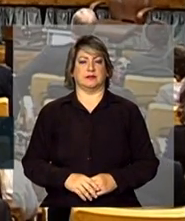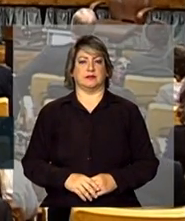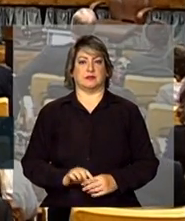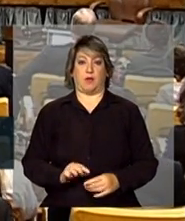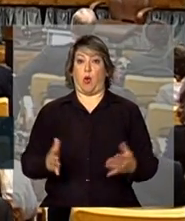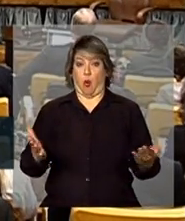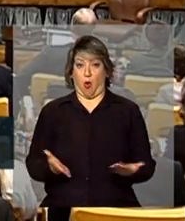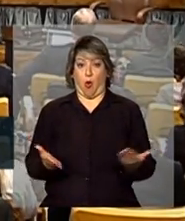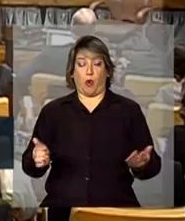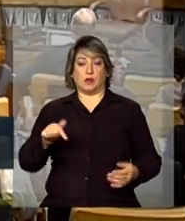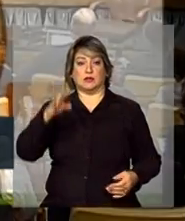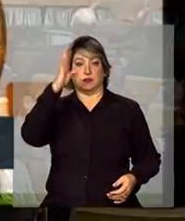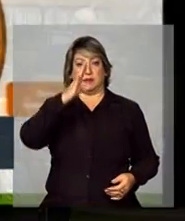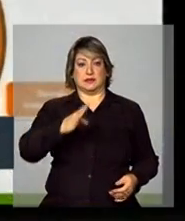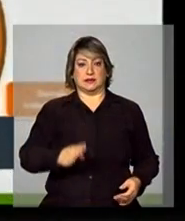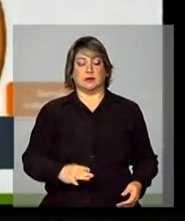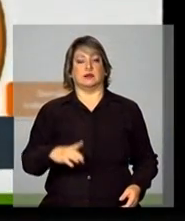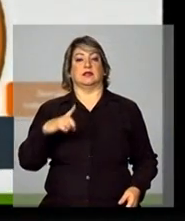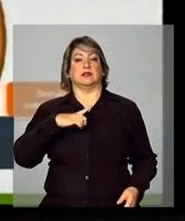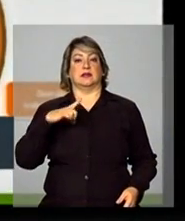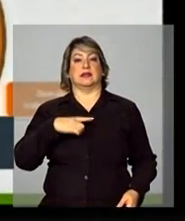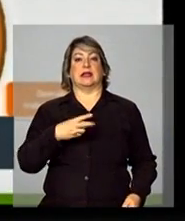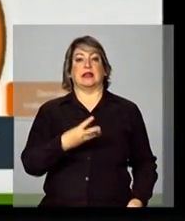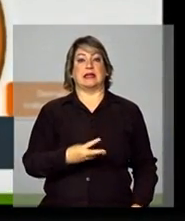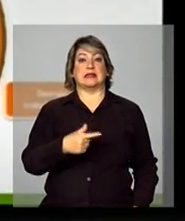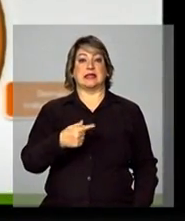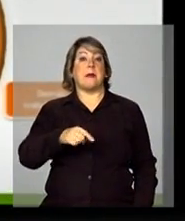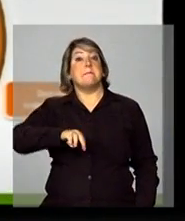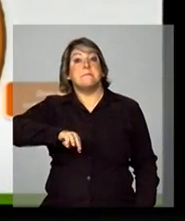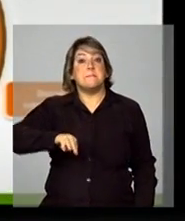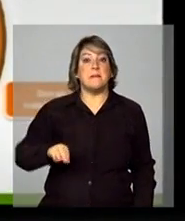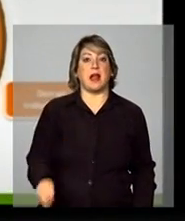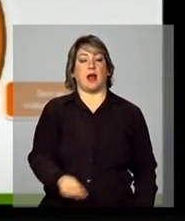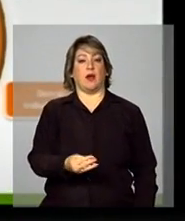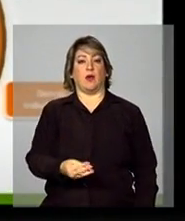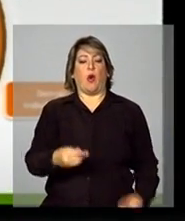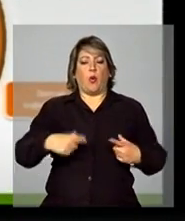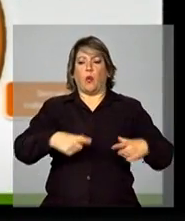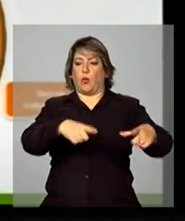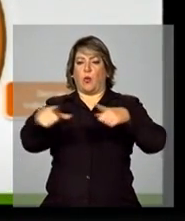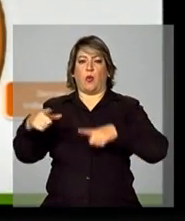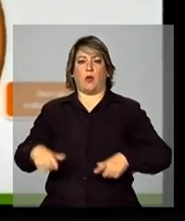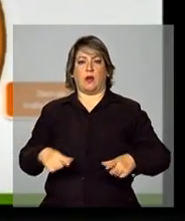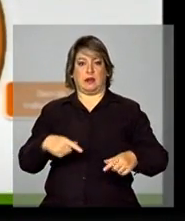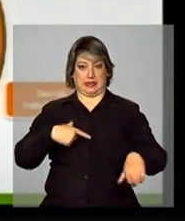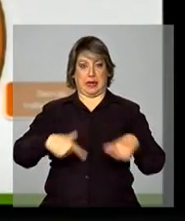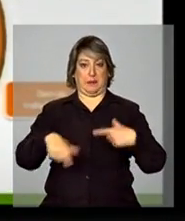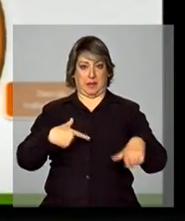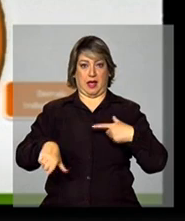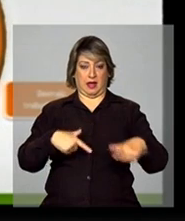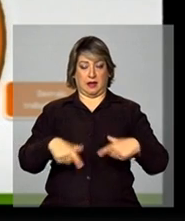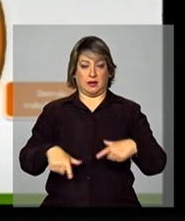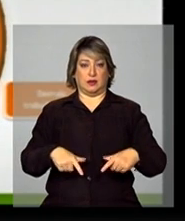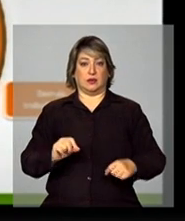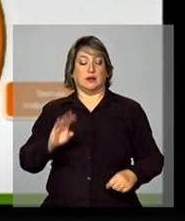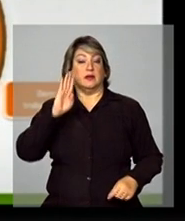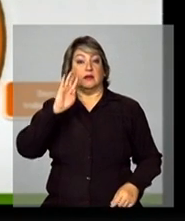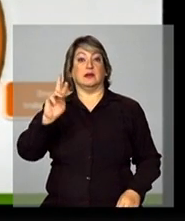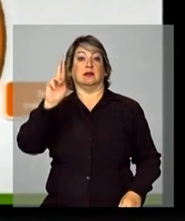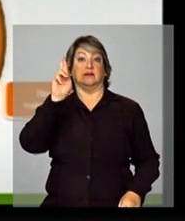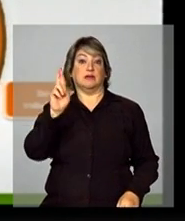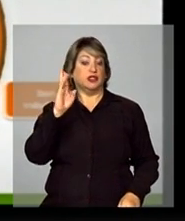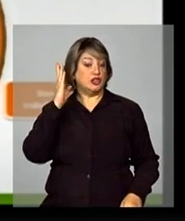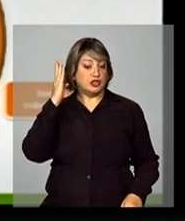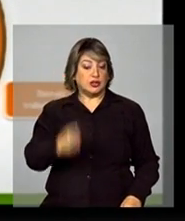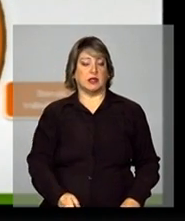Hoje, no Brasil, nós temos 37 milhões de postos de trabalho de responsabilidade